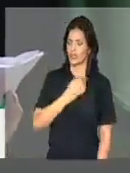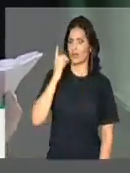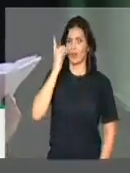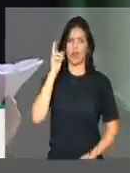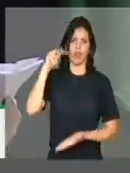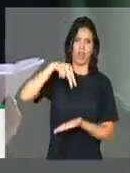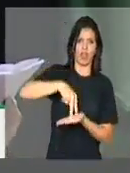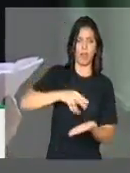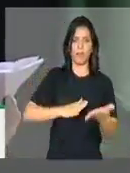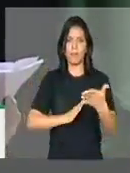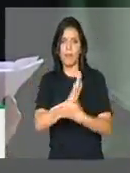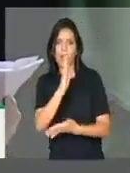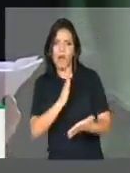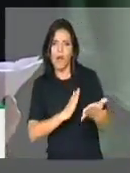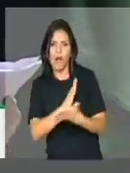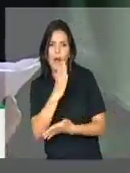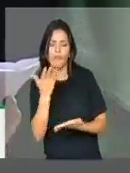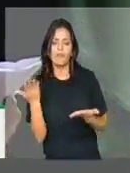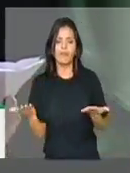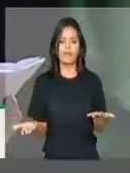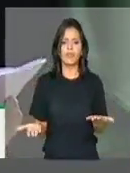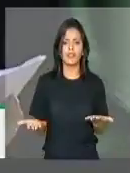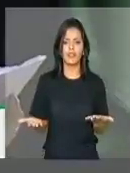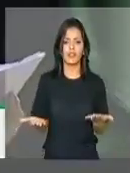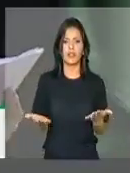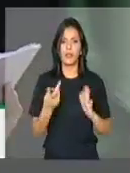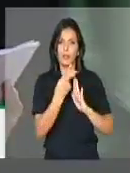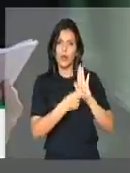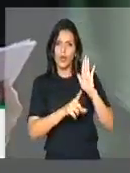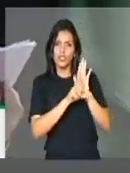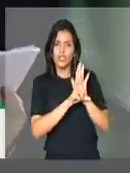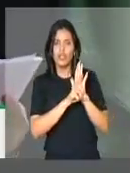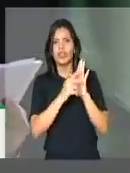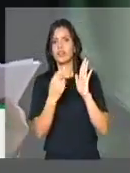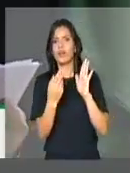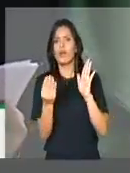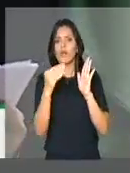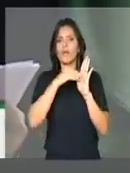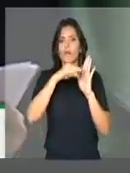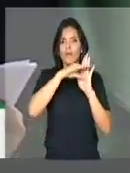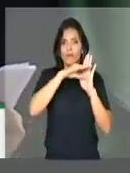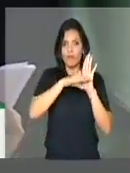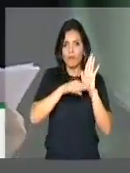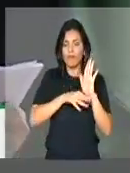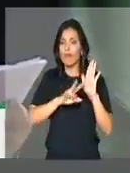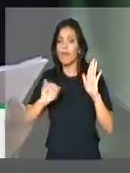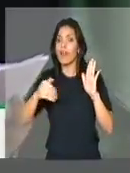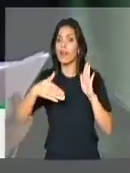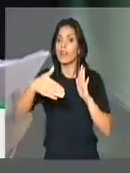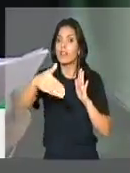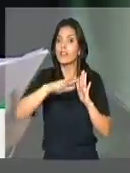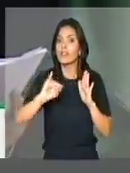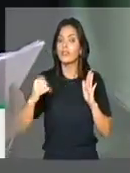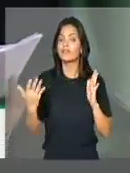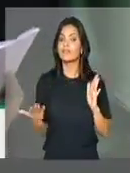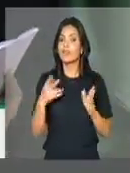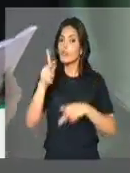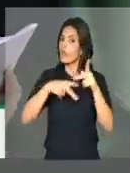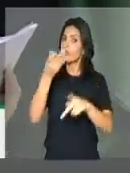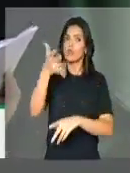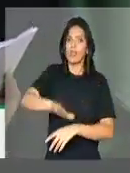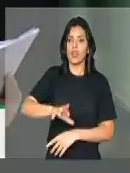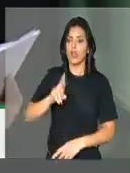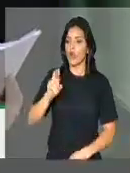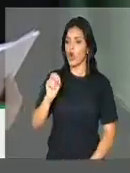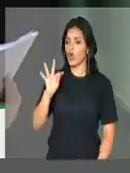e aprove projetos como estão para entrar na pauta, deputado Edmilson, como